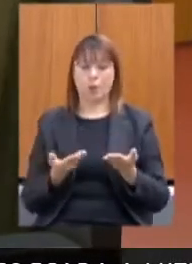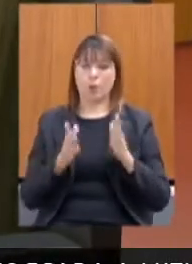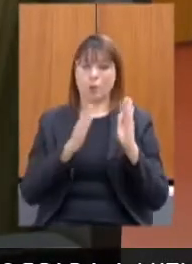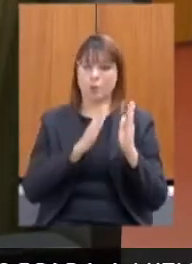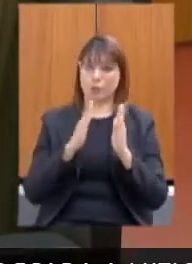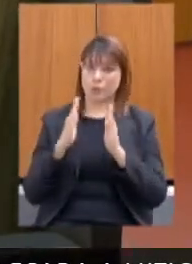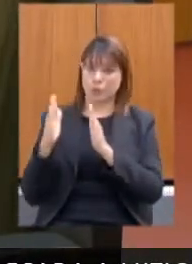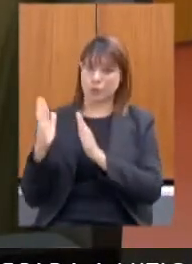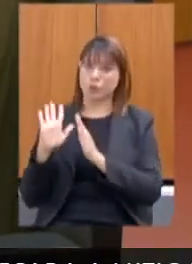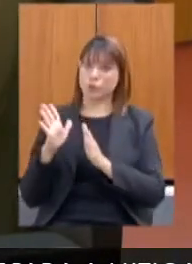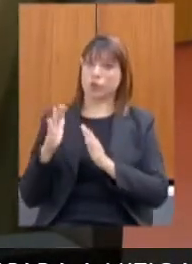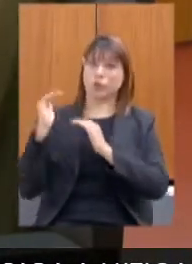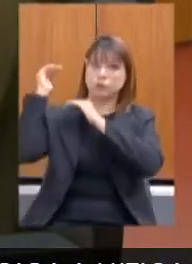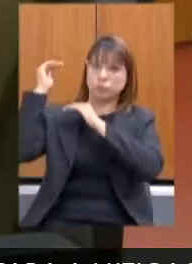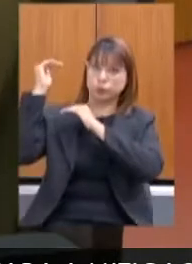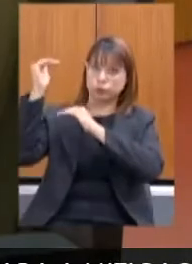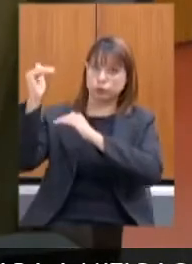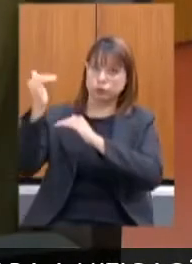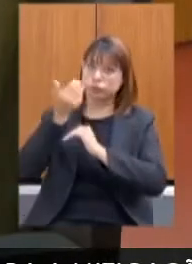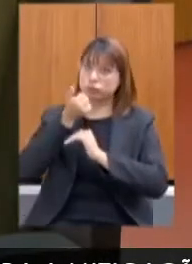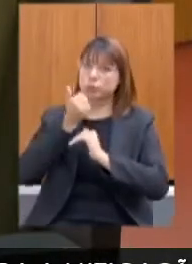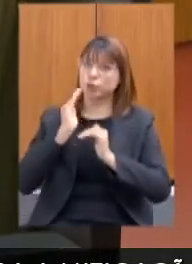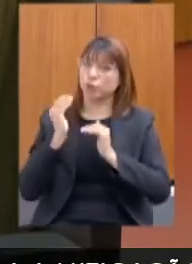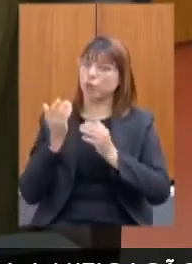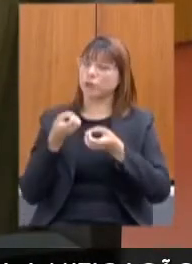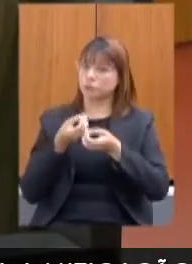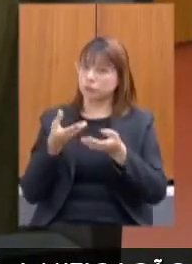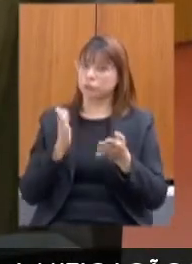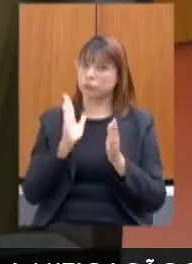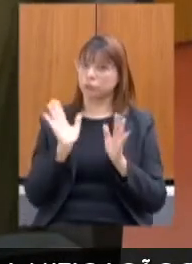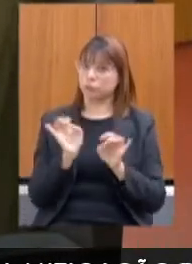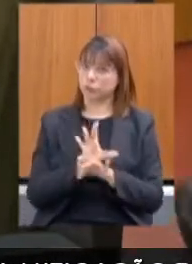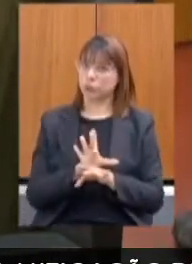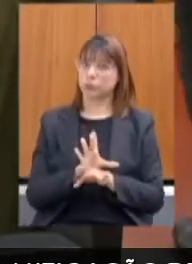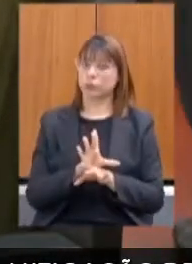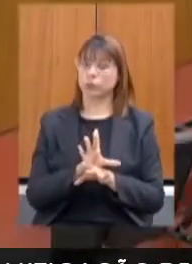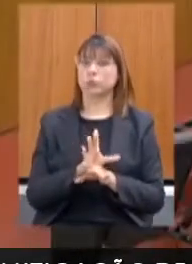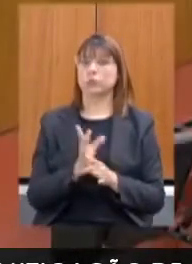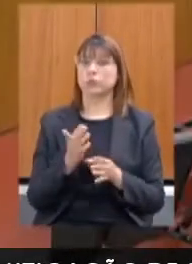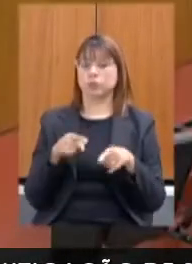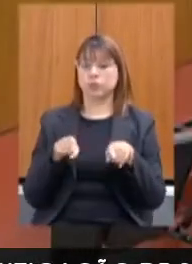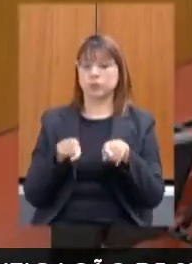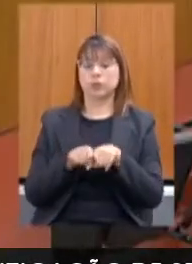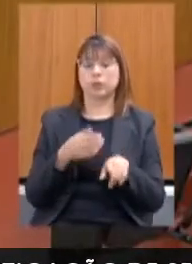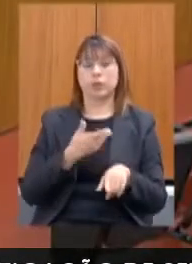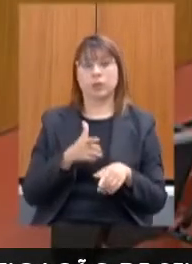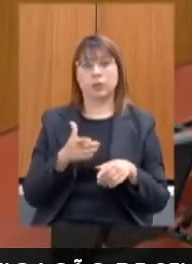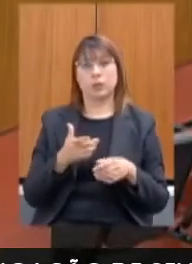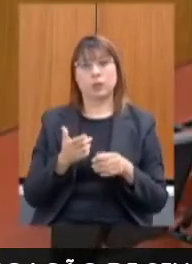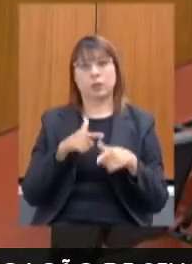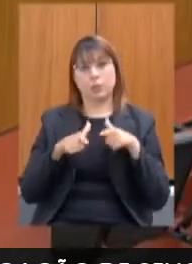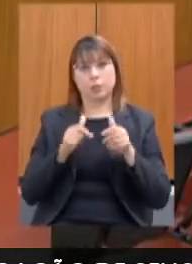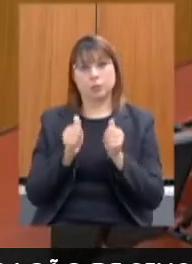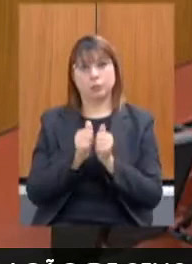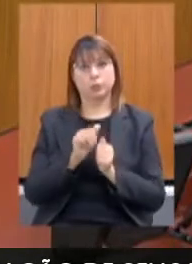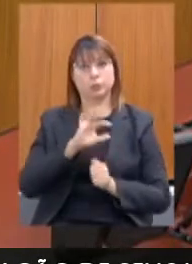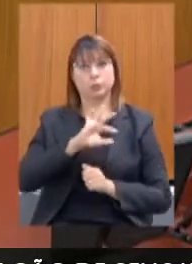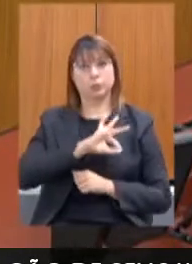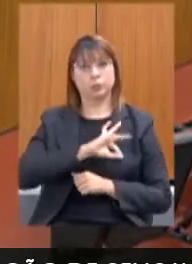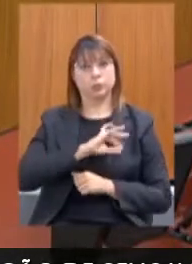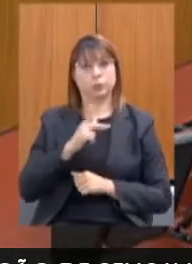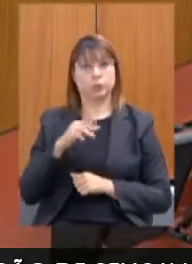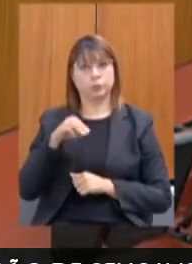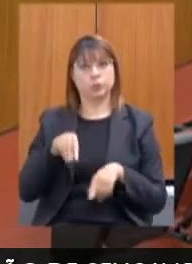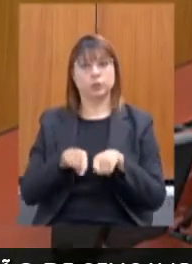já foi entregue, todas essas cestas, foi um processo em parceria com a Polícia Militar e a Defesa Civil.